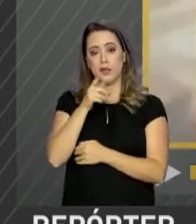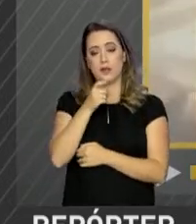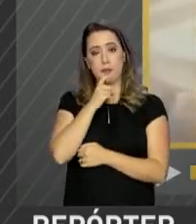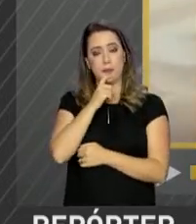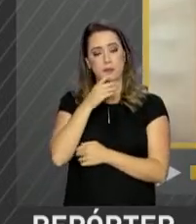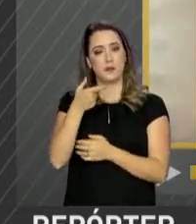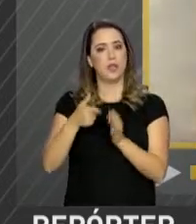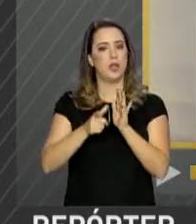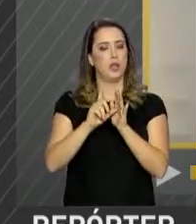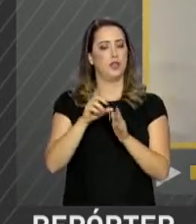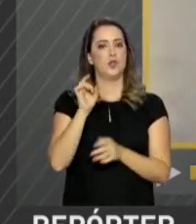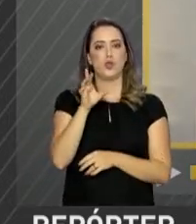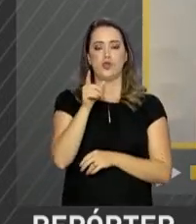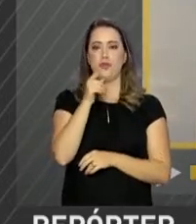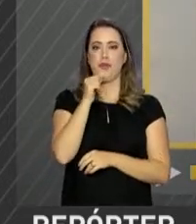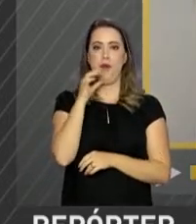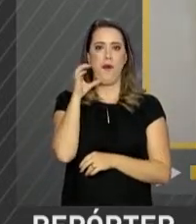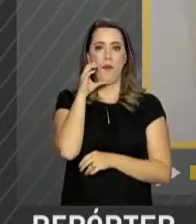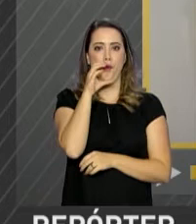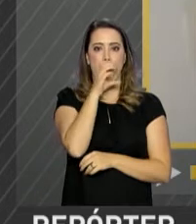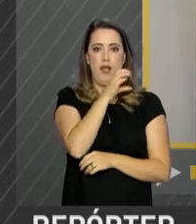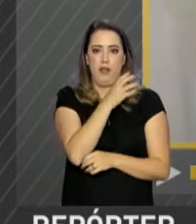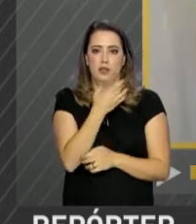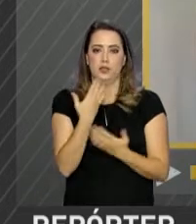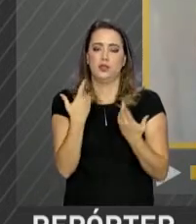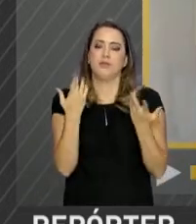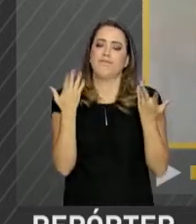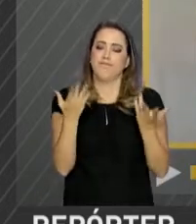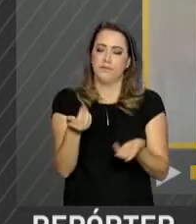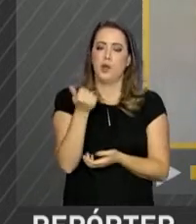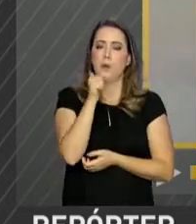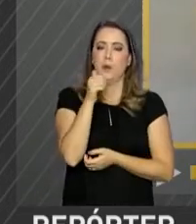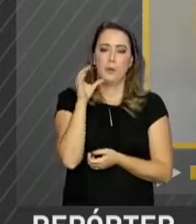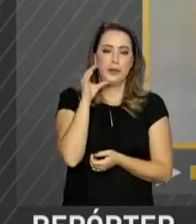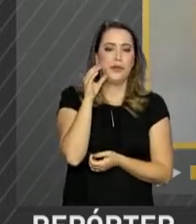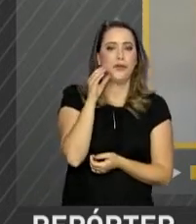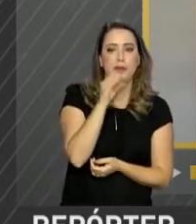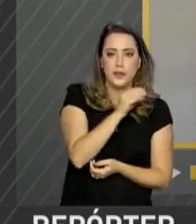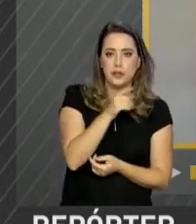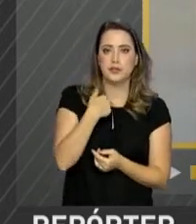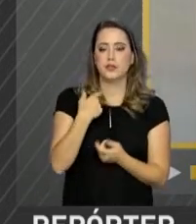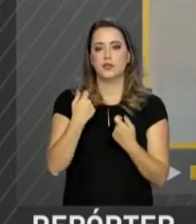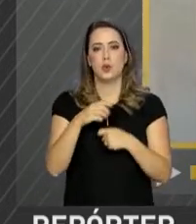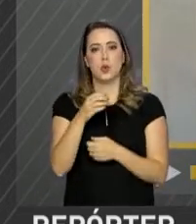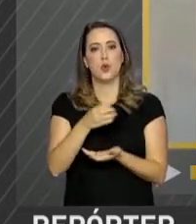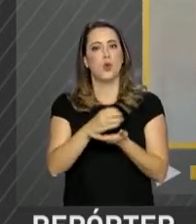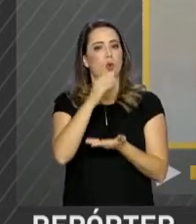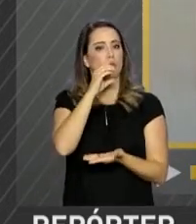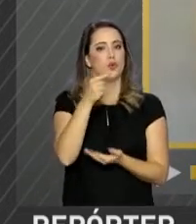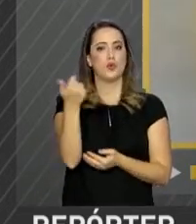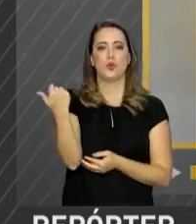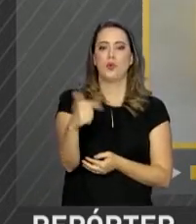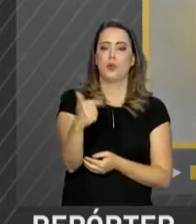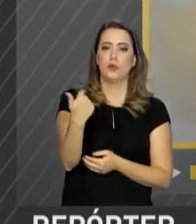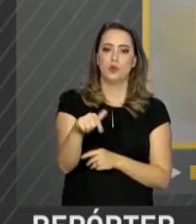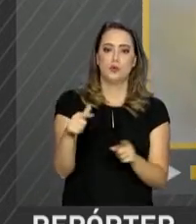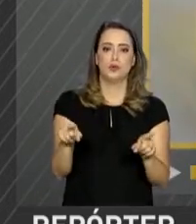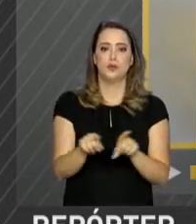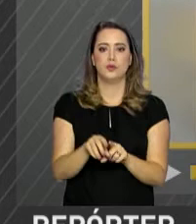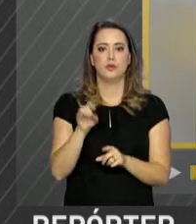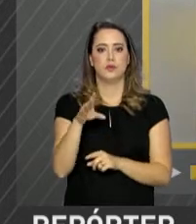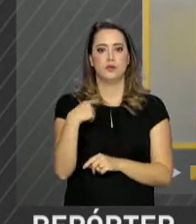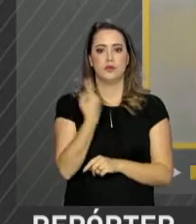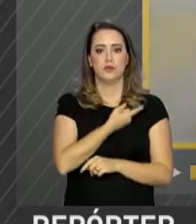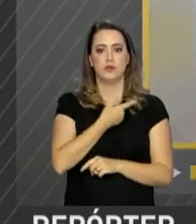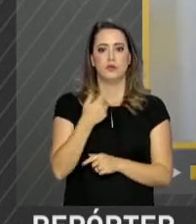antigamente levava era água quente para a roça, bebia água quente, tinha vontade de tomar um suco gelado, não podia, porque